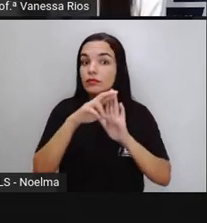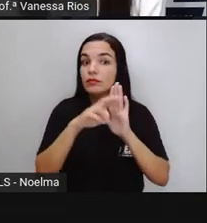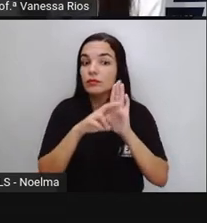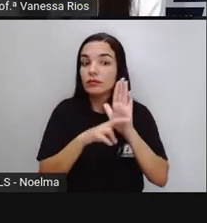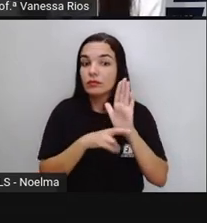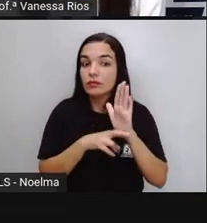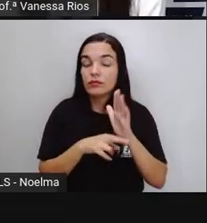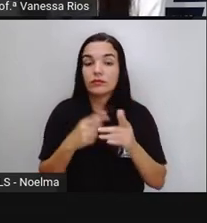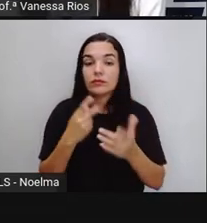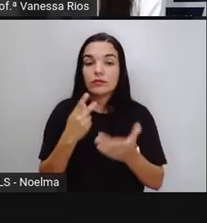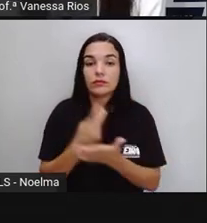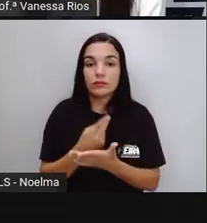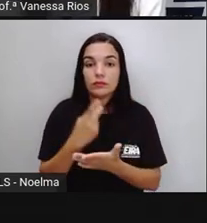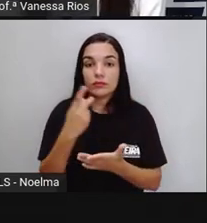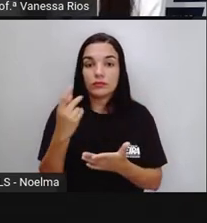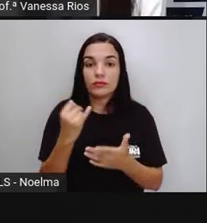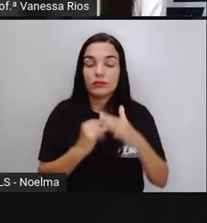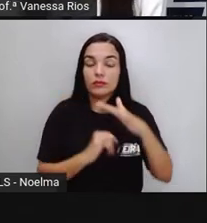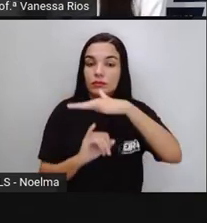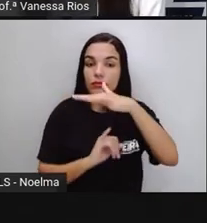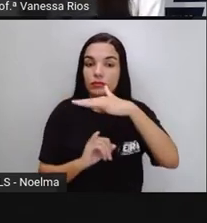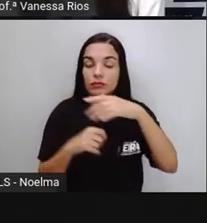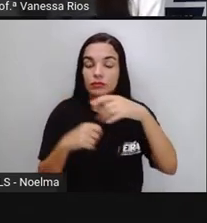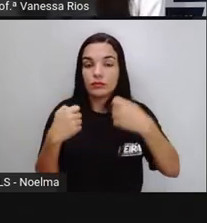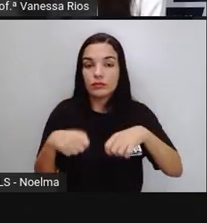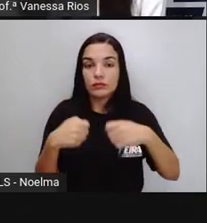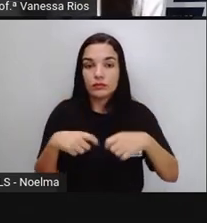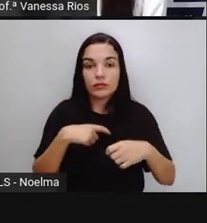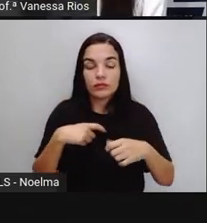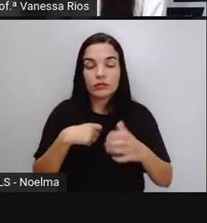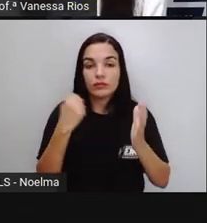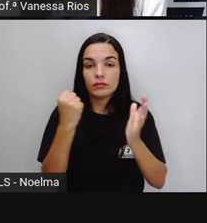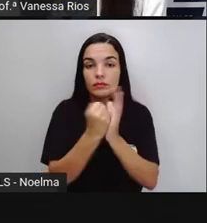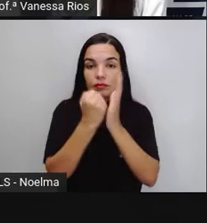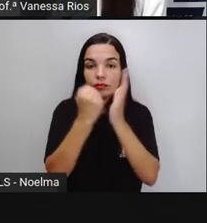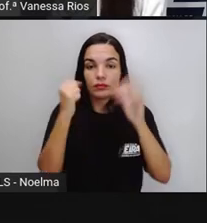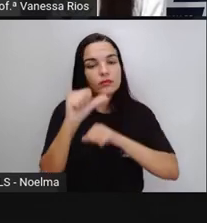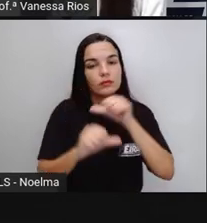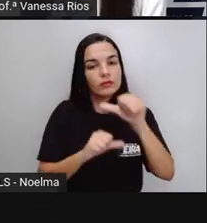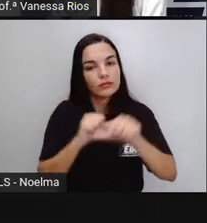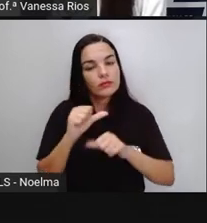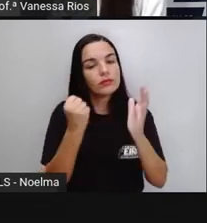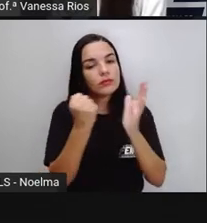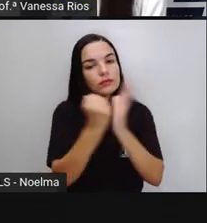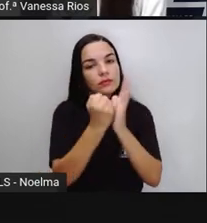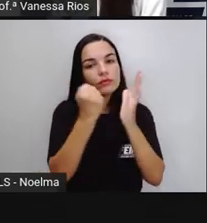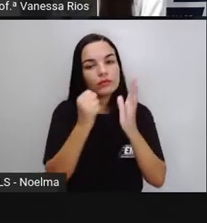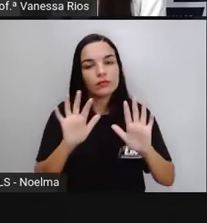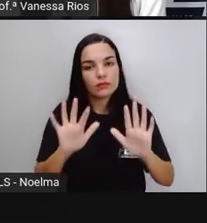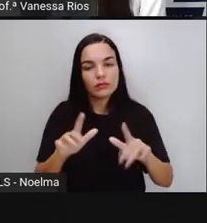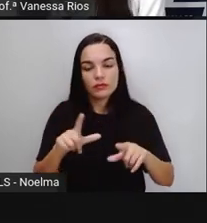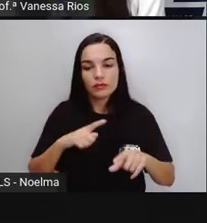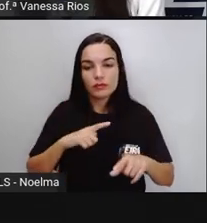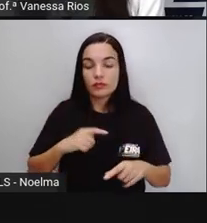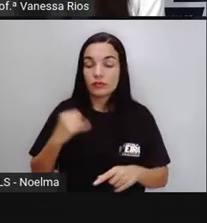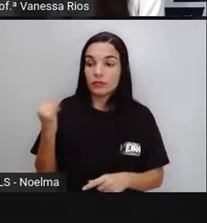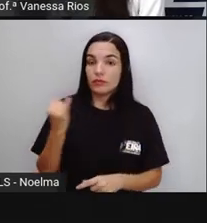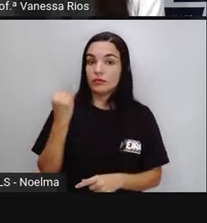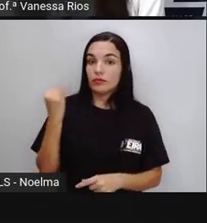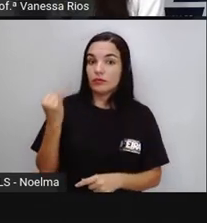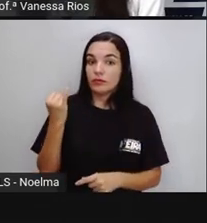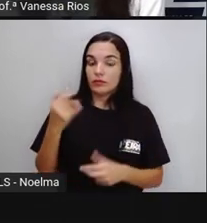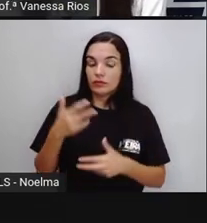reconhecimento, ele seja atingido, ele aconteça, né? Os bens precisam ter importância